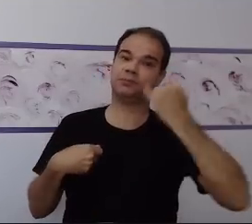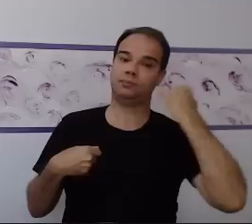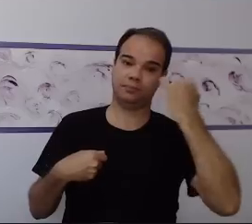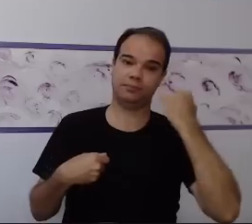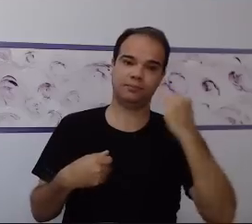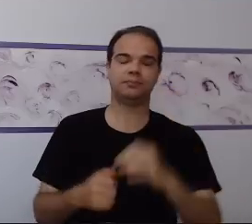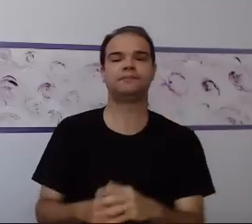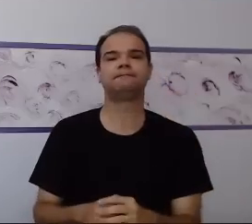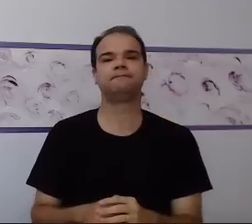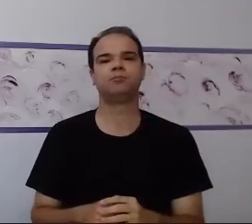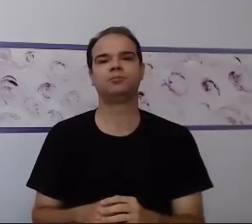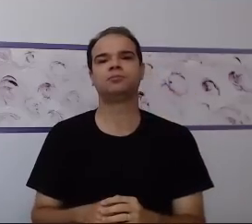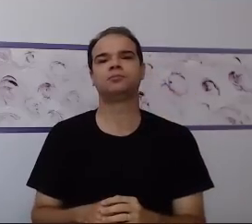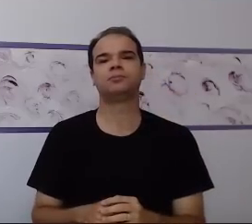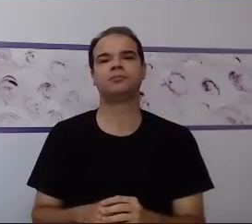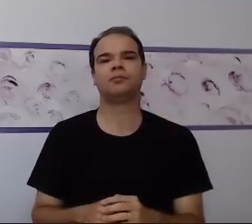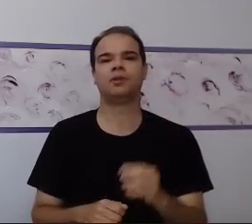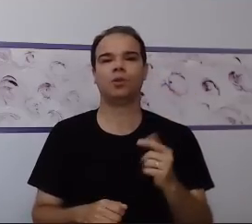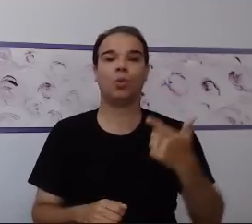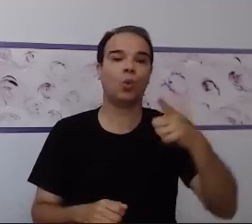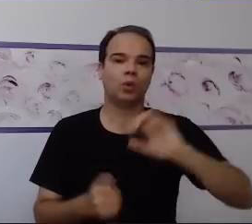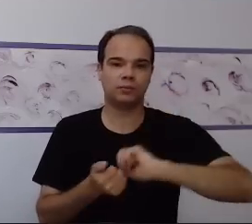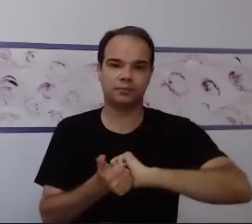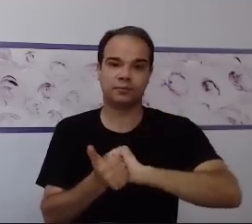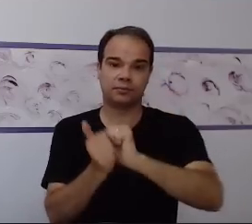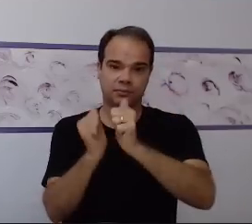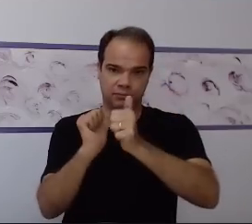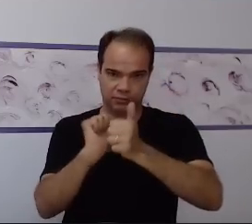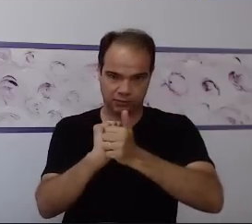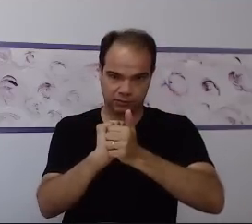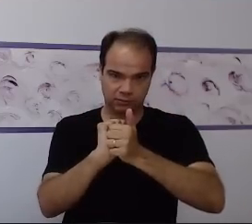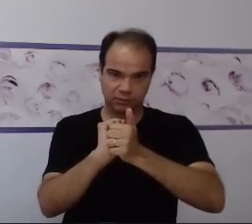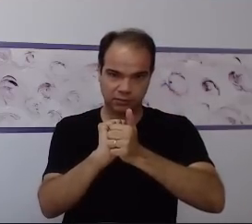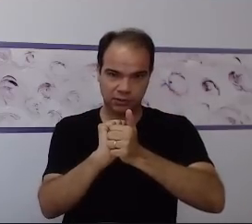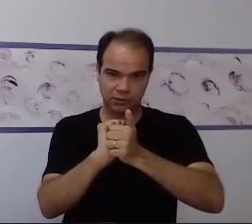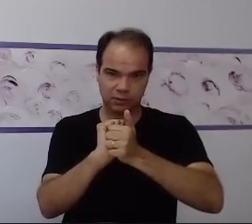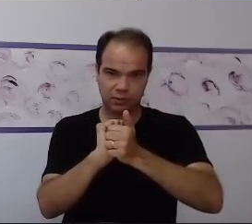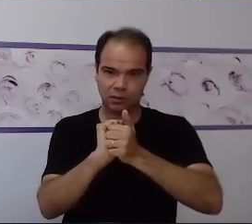adequação, é o reforçar resultados positivos.